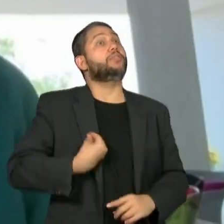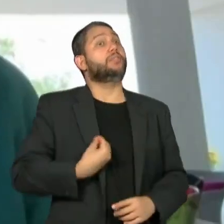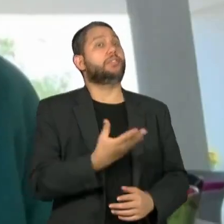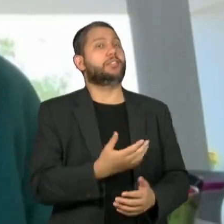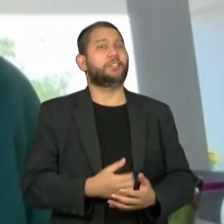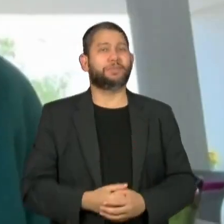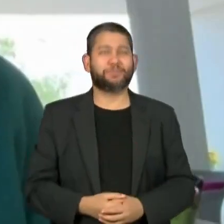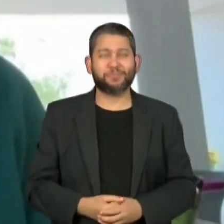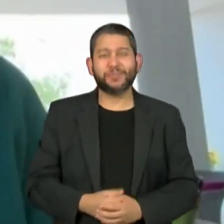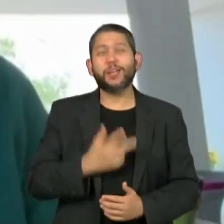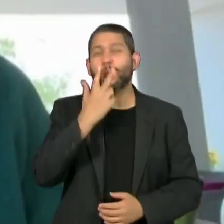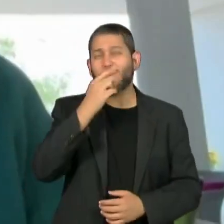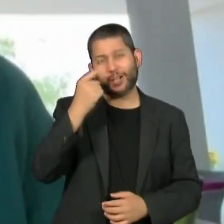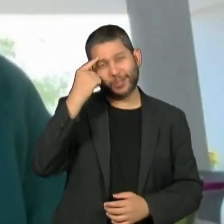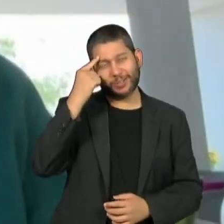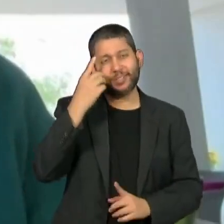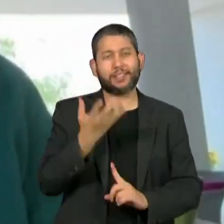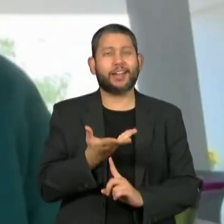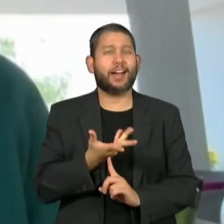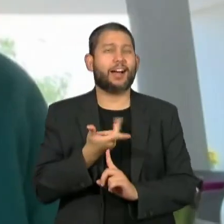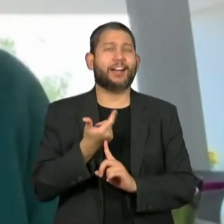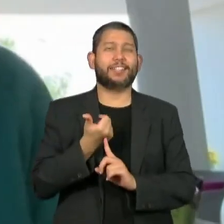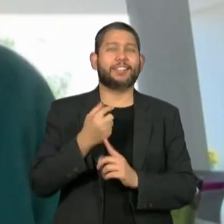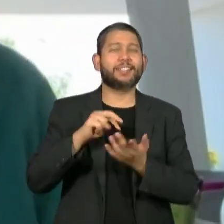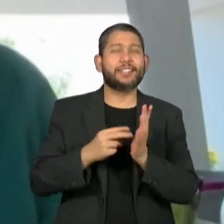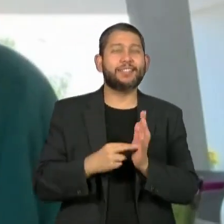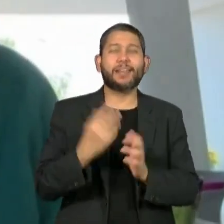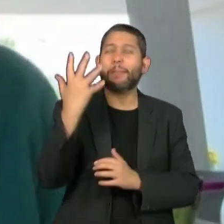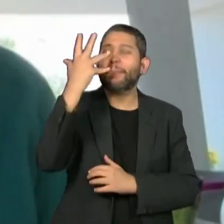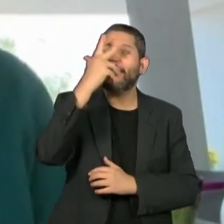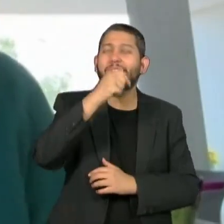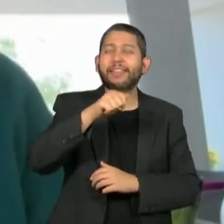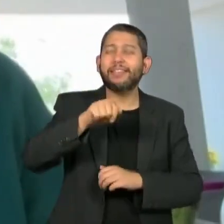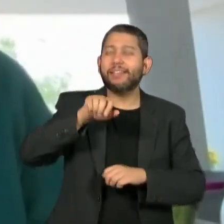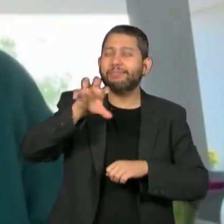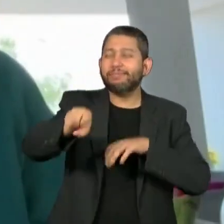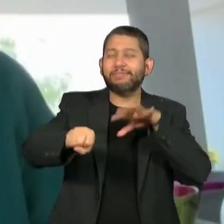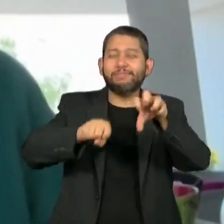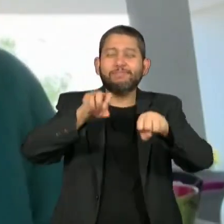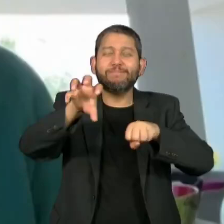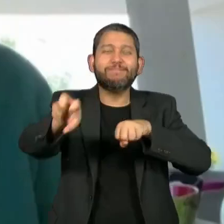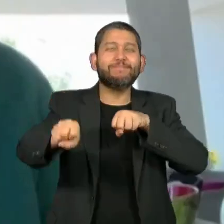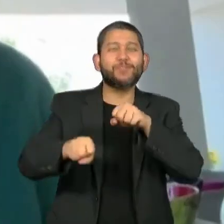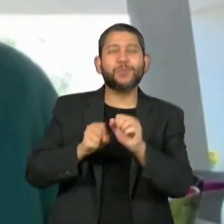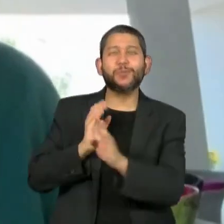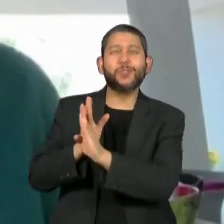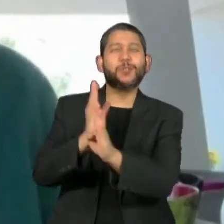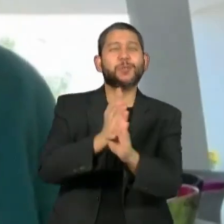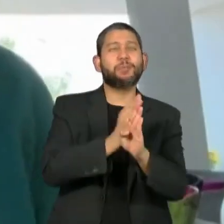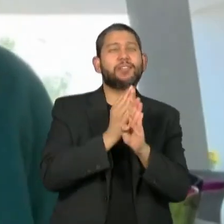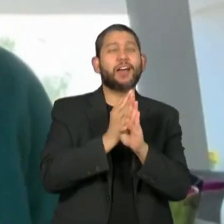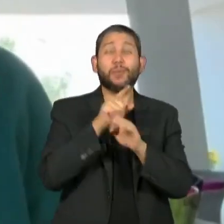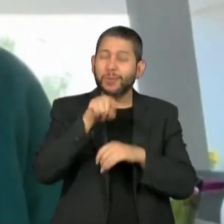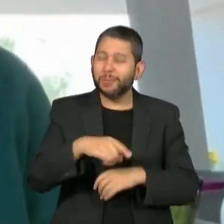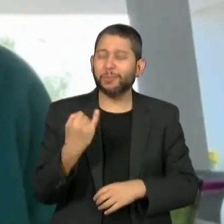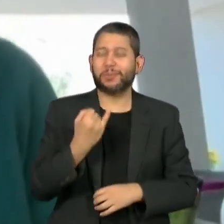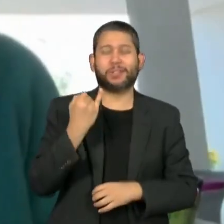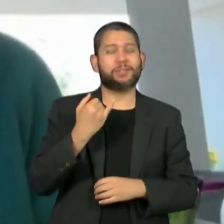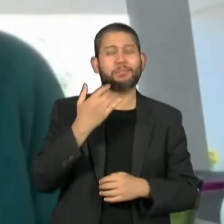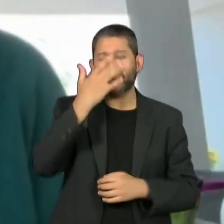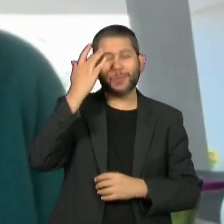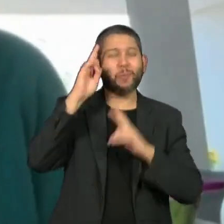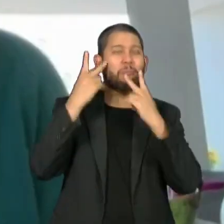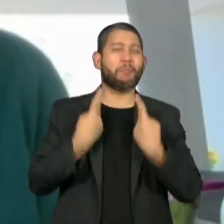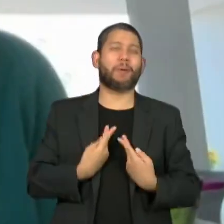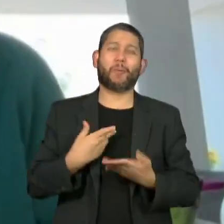Pois é que eu acho que o arte e essa busca da beleza é absolutamente essencial no ser humano,